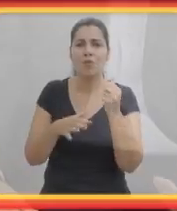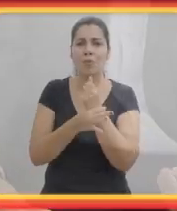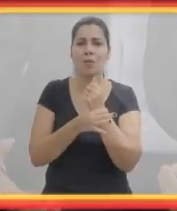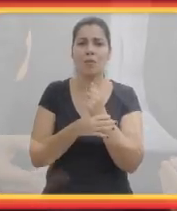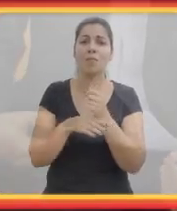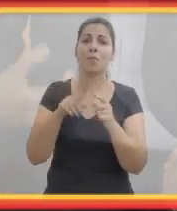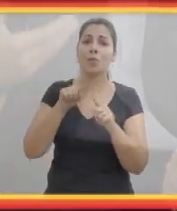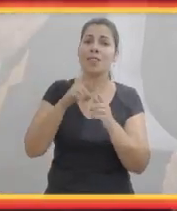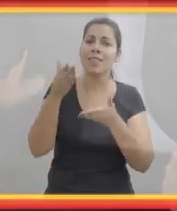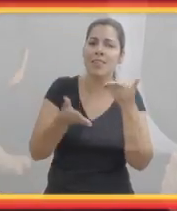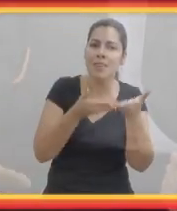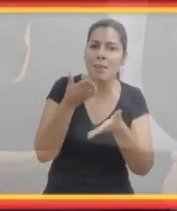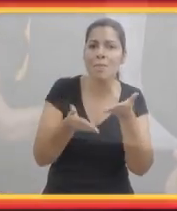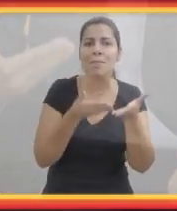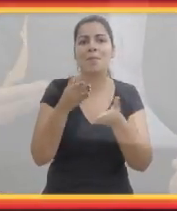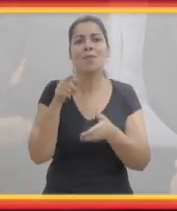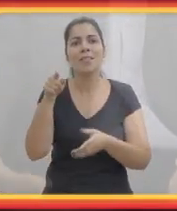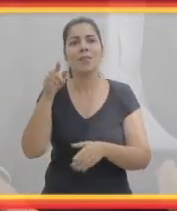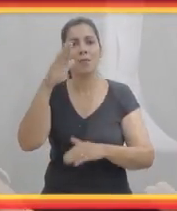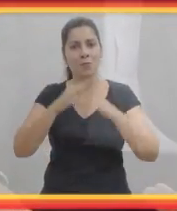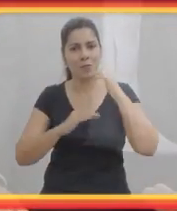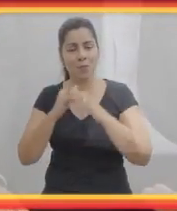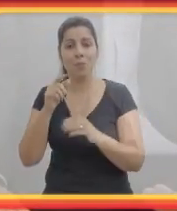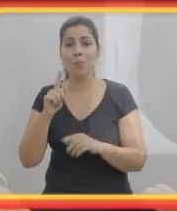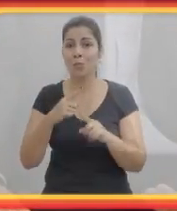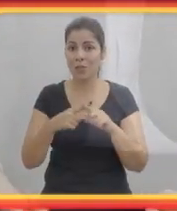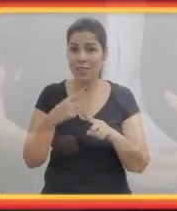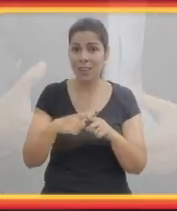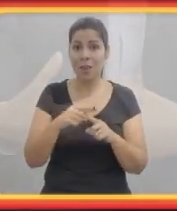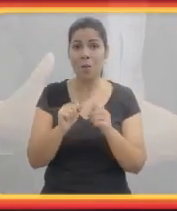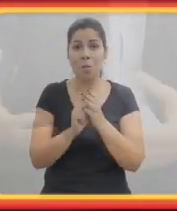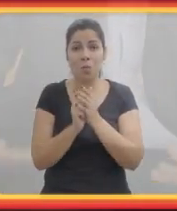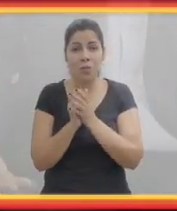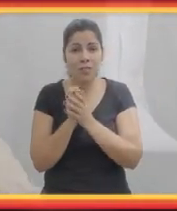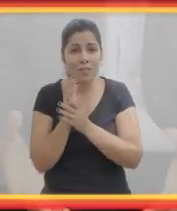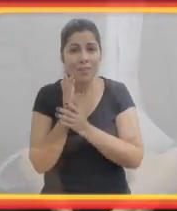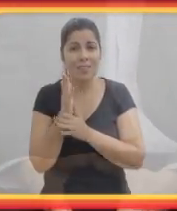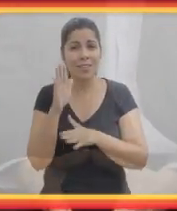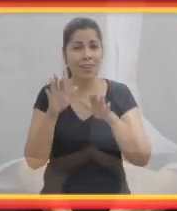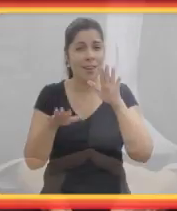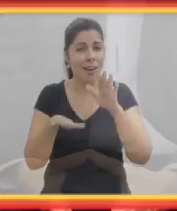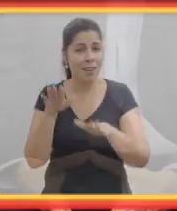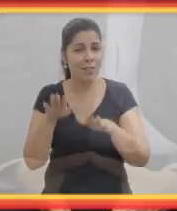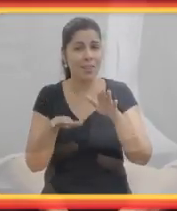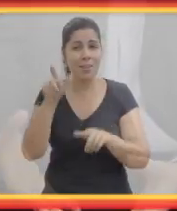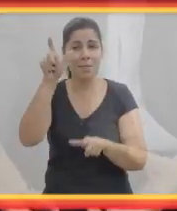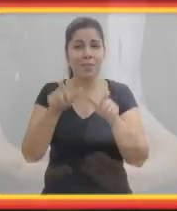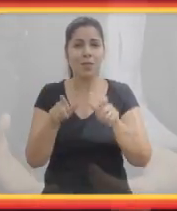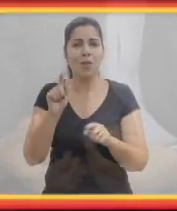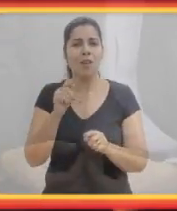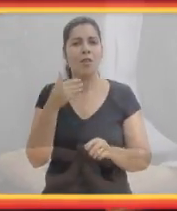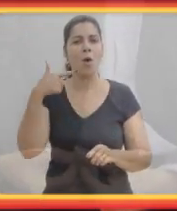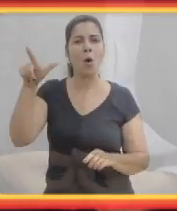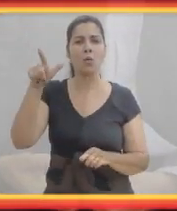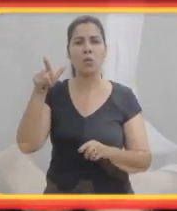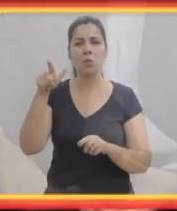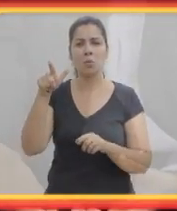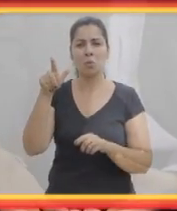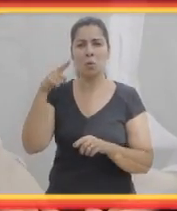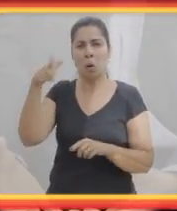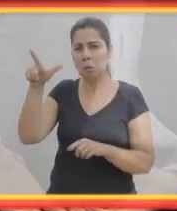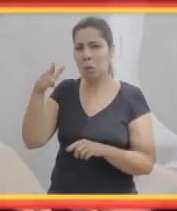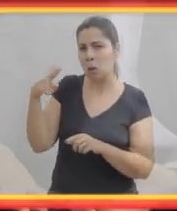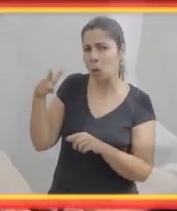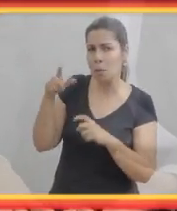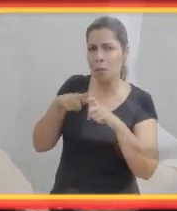das vezes, com um suporte e um segmento do tratamento prescrito por esses profissionais. Que muitas das vezes, os